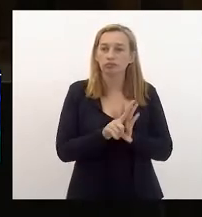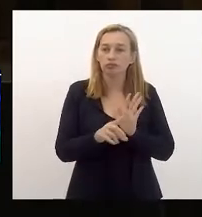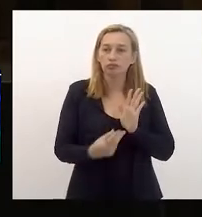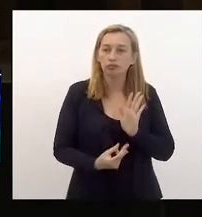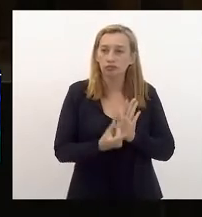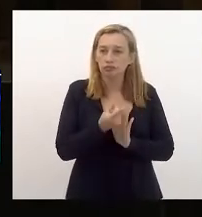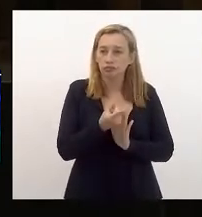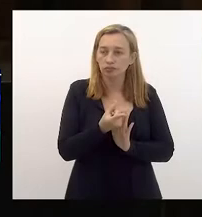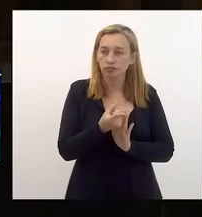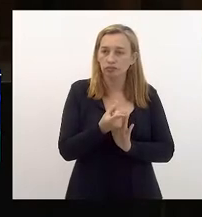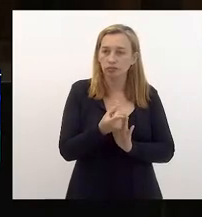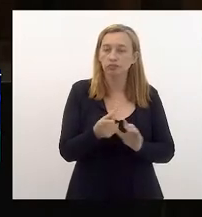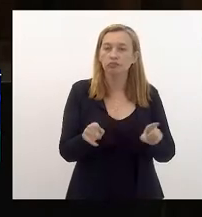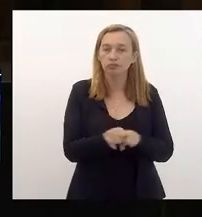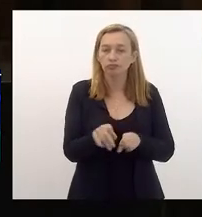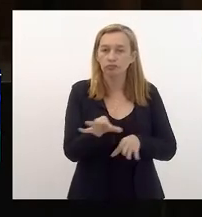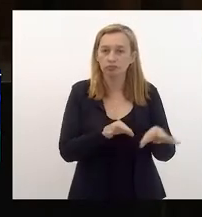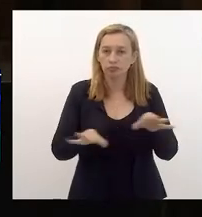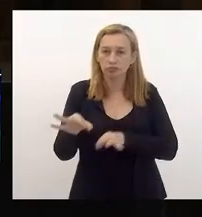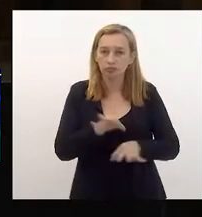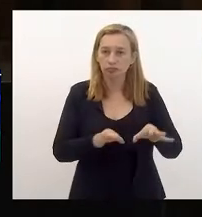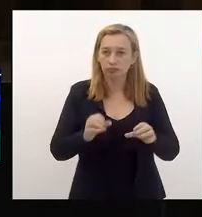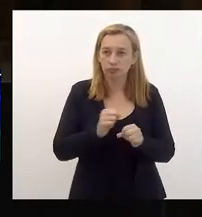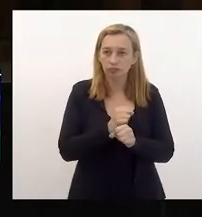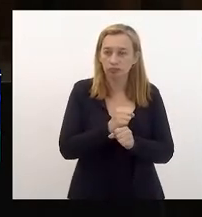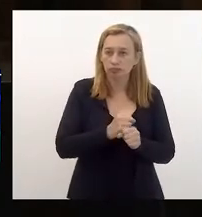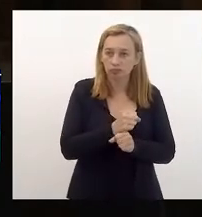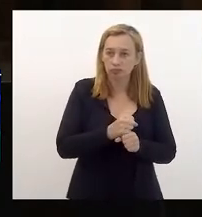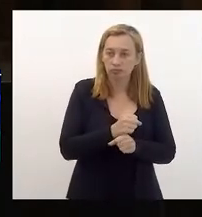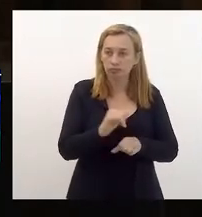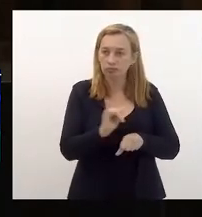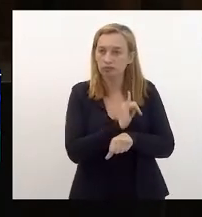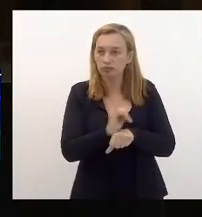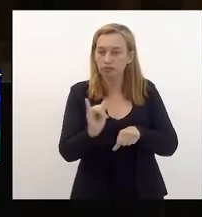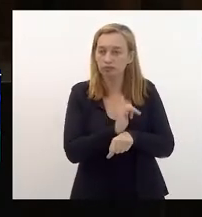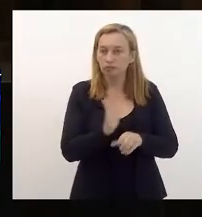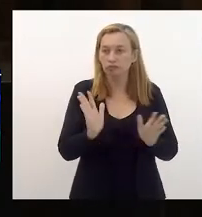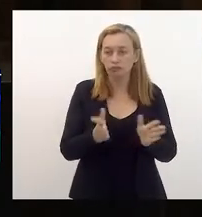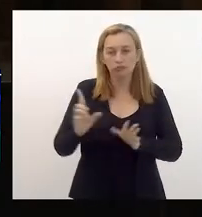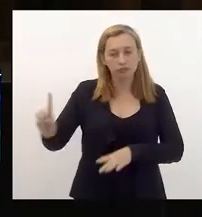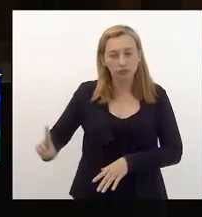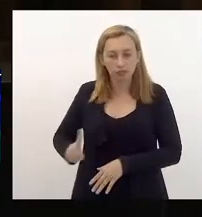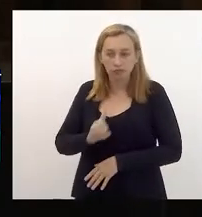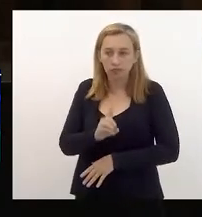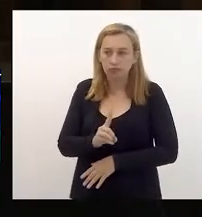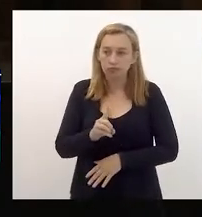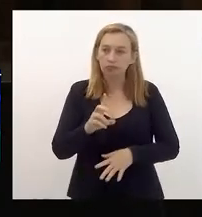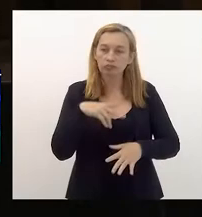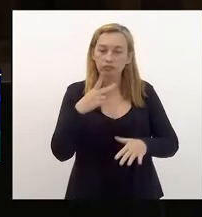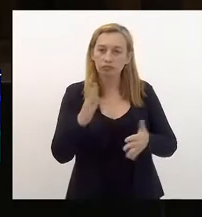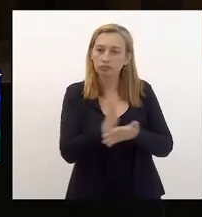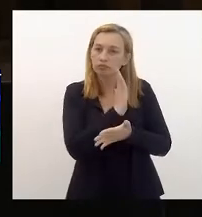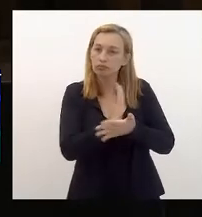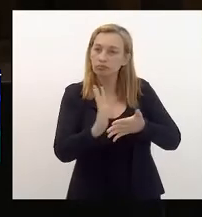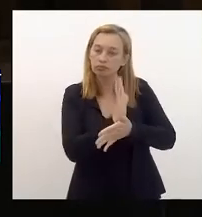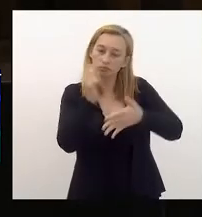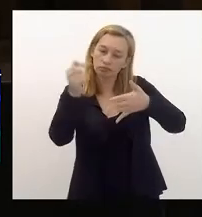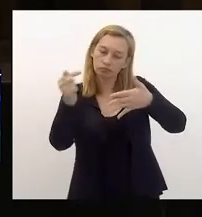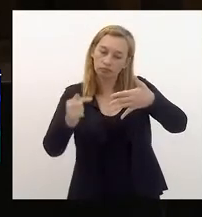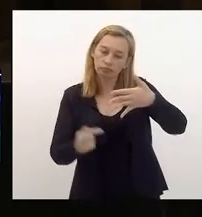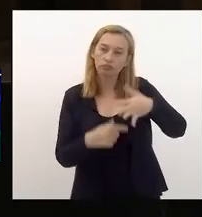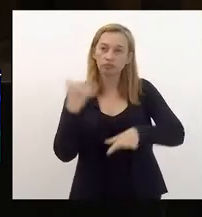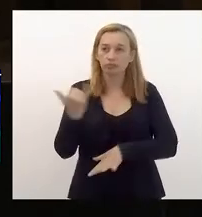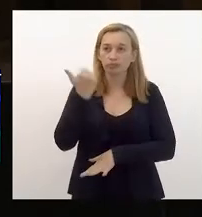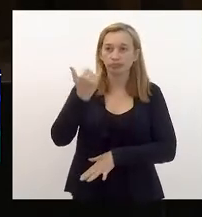anual e o plano plurianual. Então, hoje eu venho aqui ao plenário para tentar pontuar alguns elementos que considero importantes